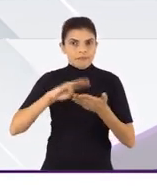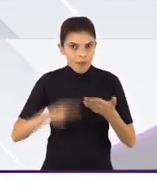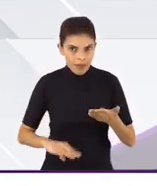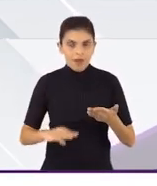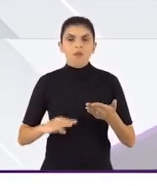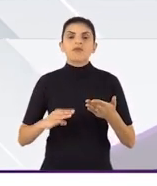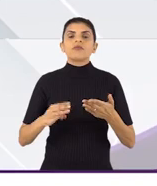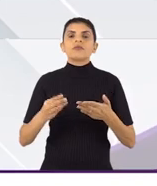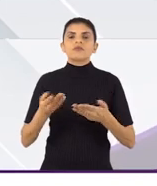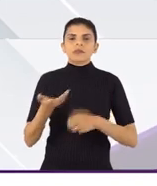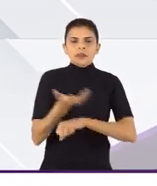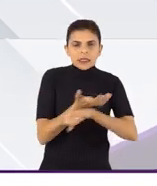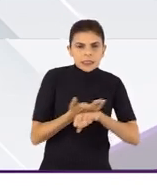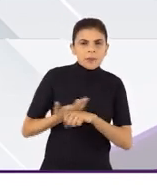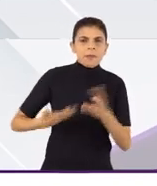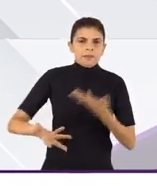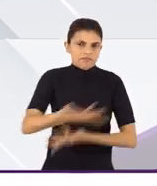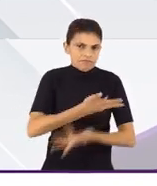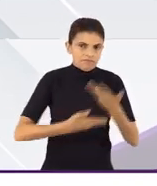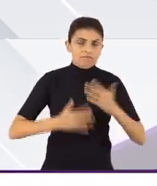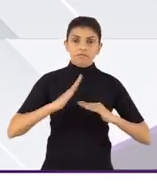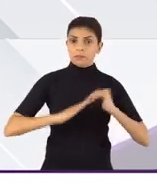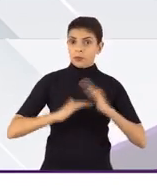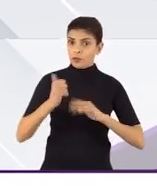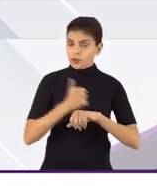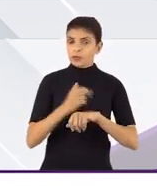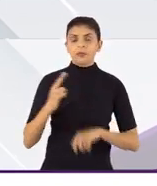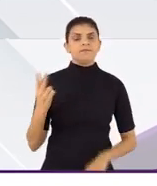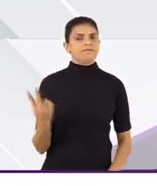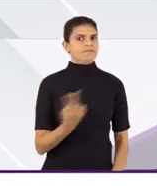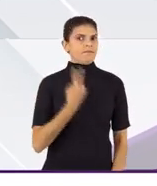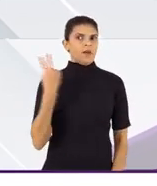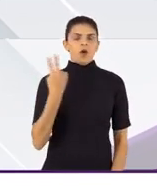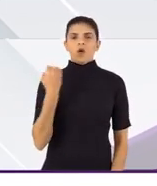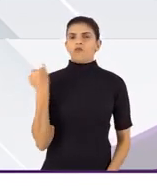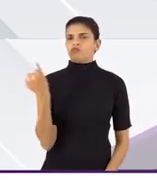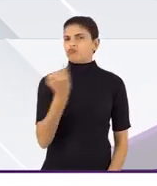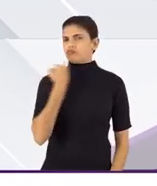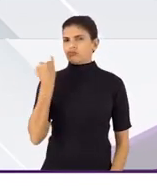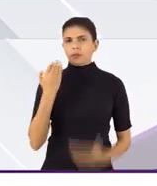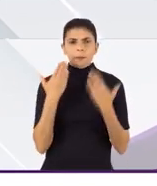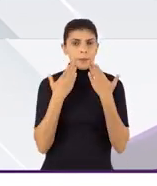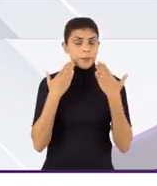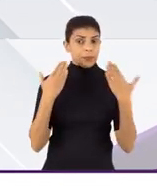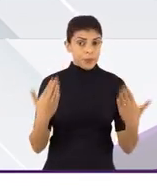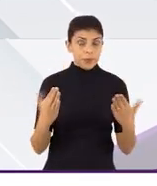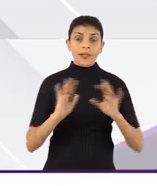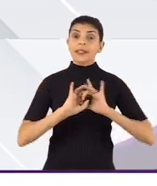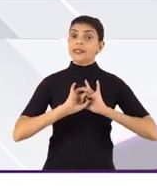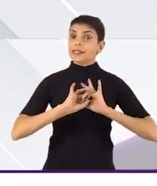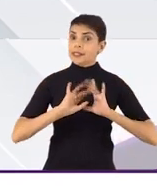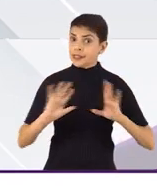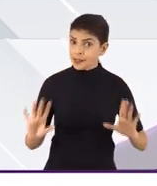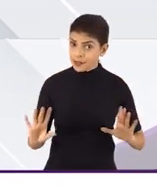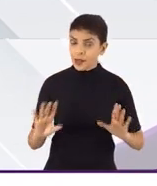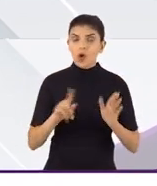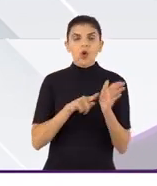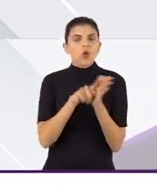e independente, de relevância pública, de caráter consultivo,